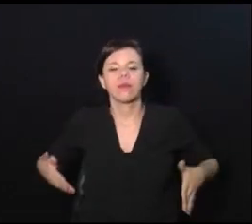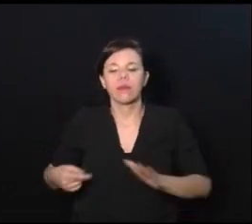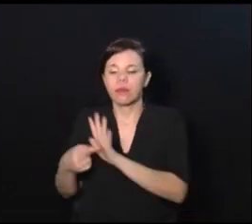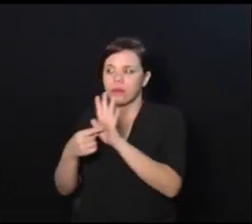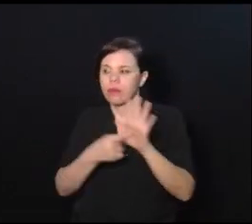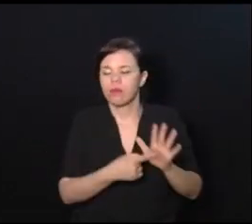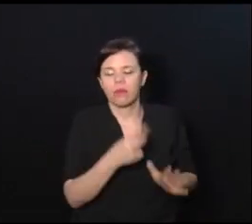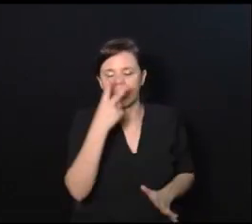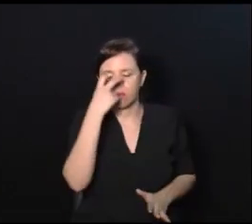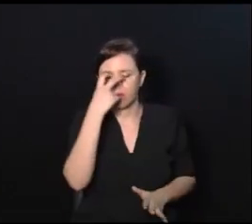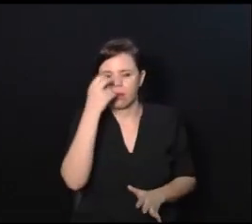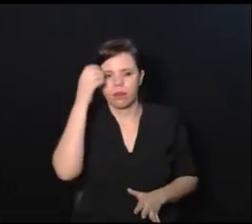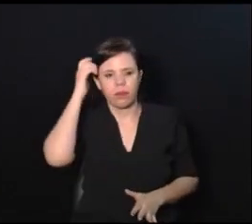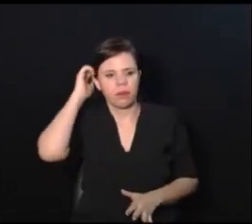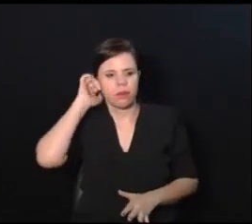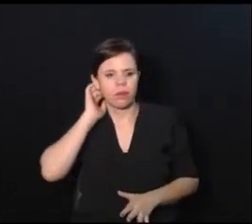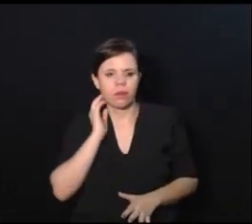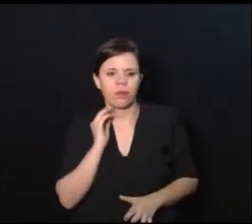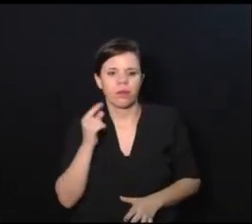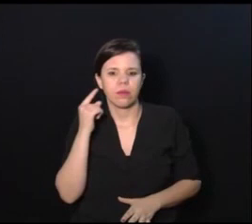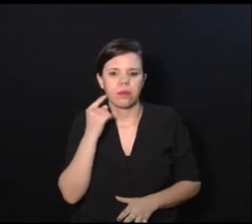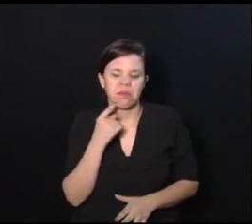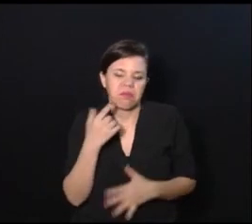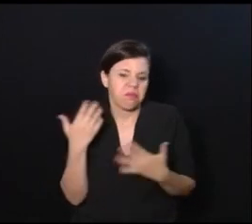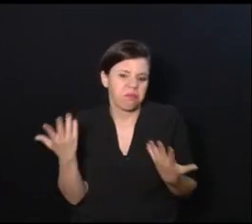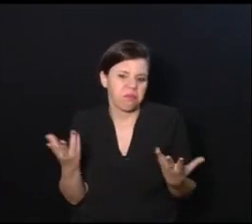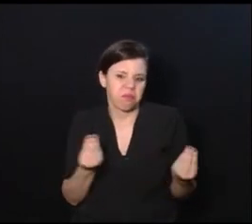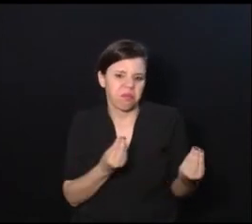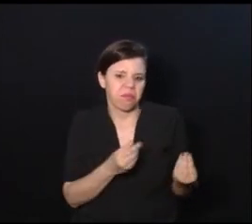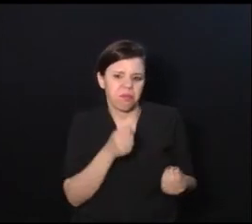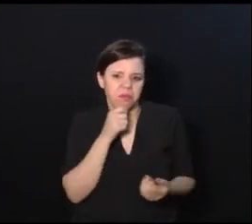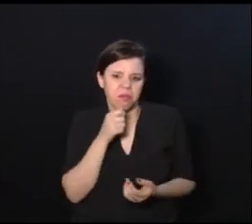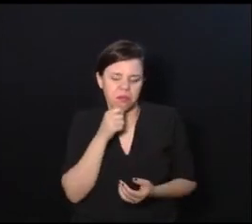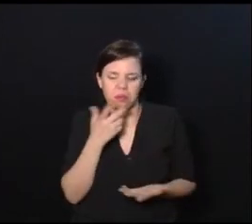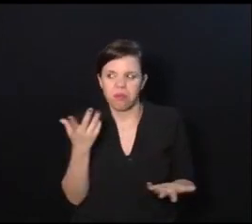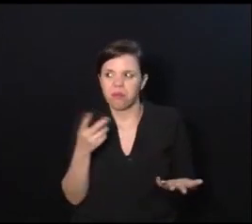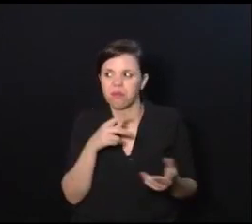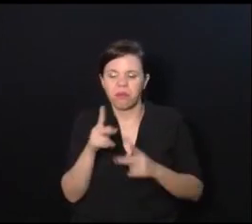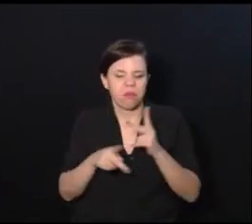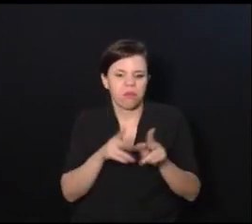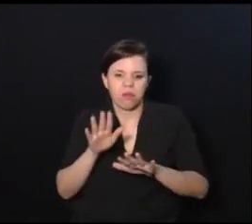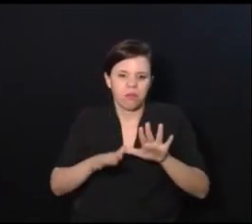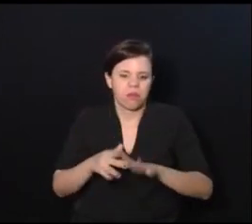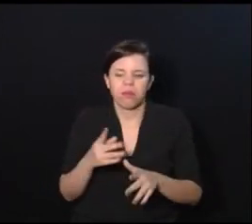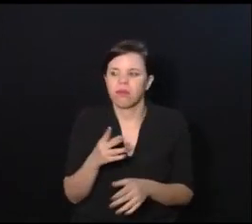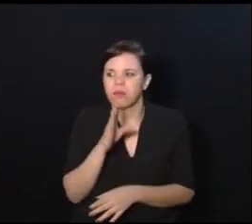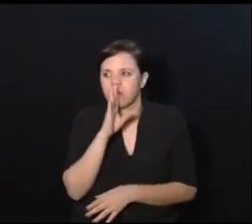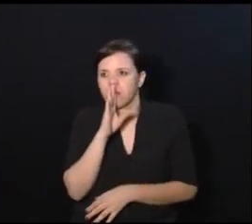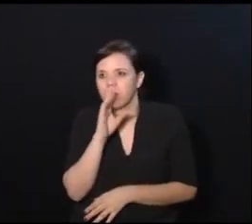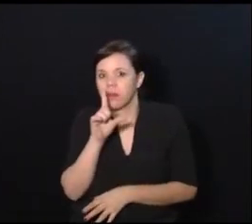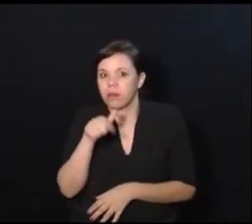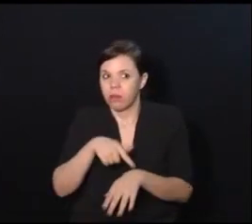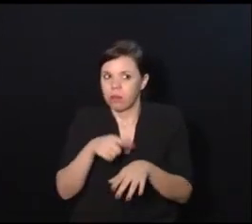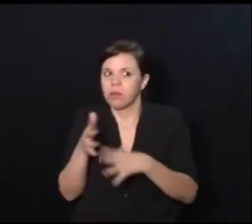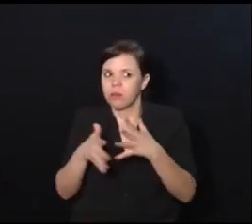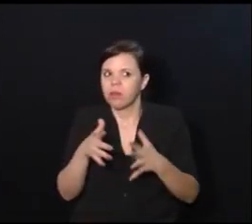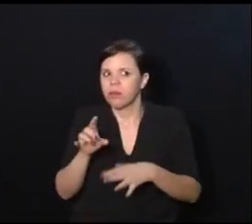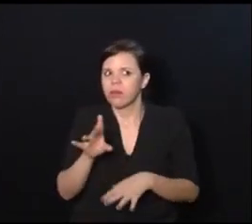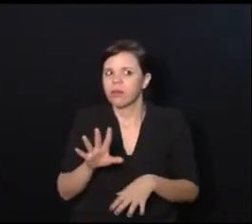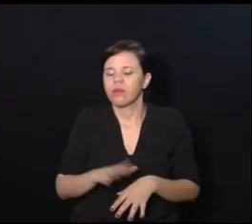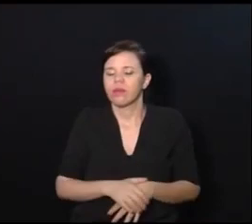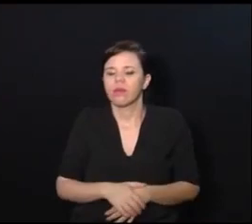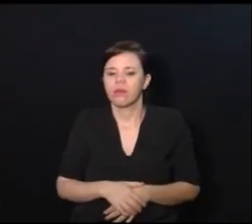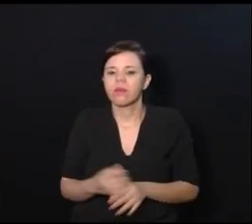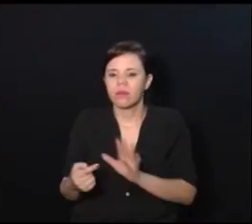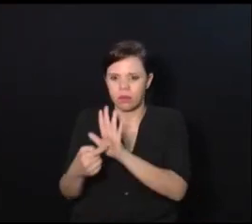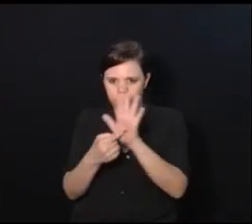cego, e surdo nem tanto, surdo passa despercebido enquanto ele está quieto, só na hora que vai falar. Mas, aí